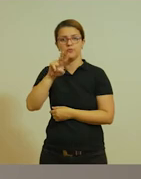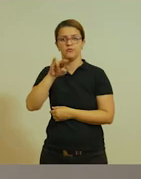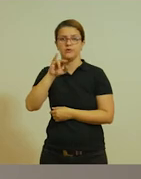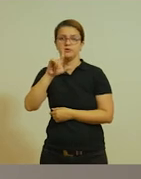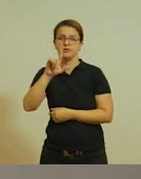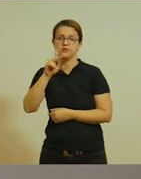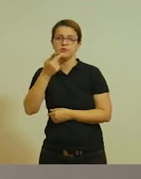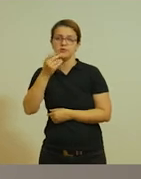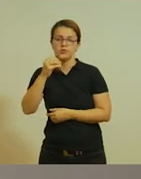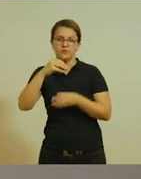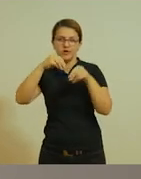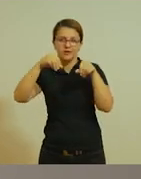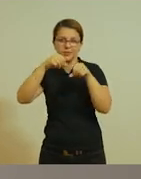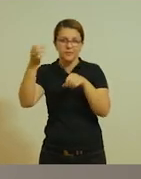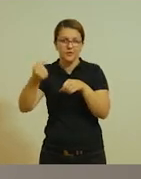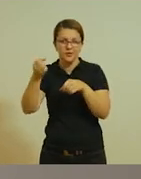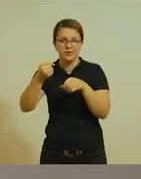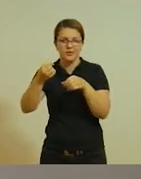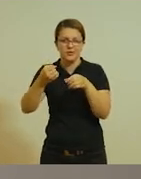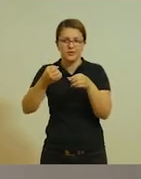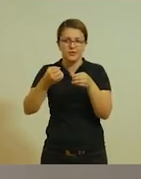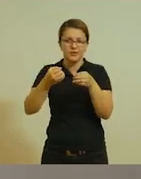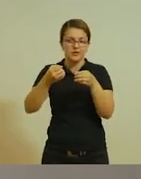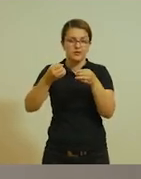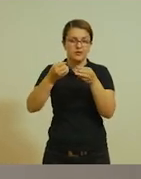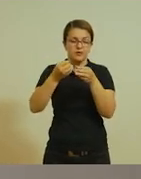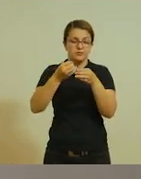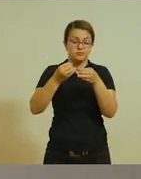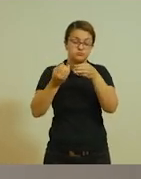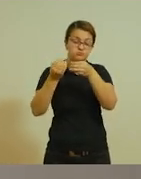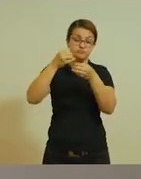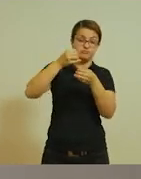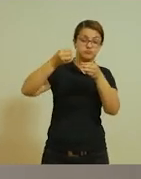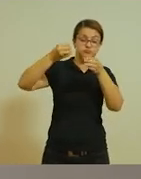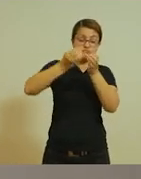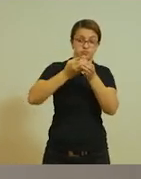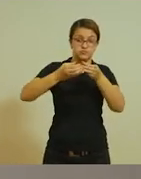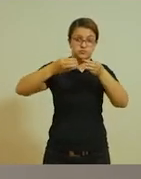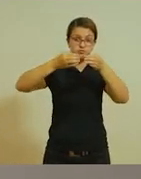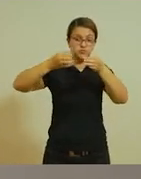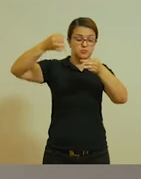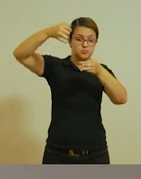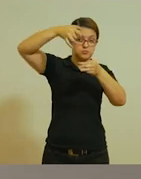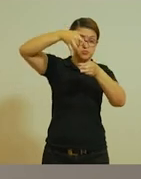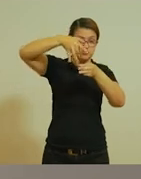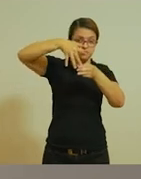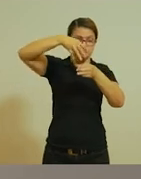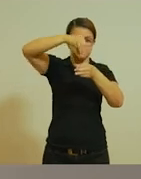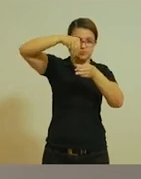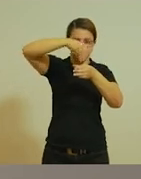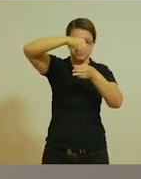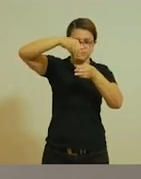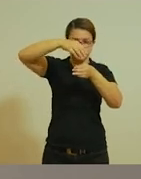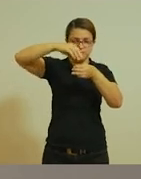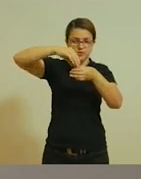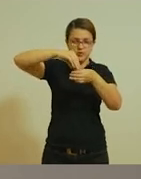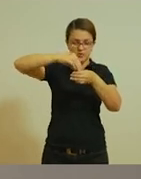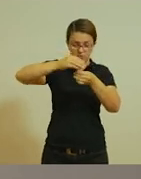fique bem cheinho, bem gordinho. E eu vou precisar dar um nó.